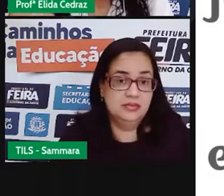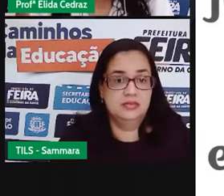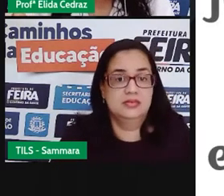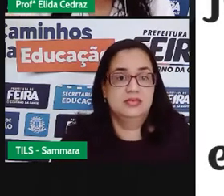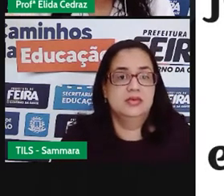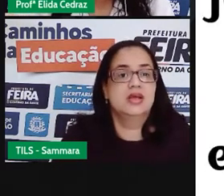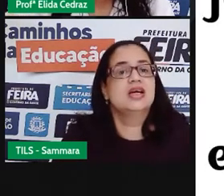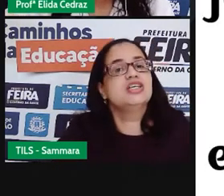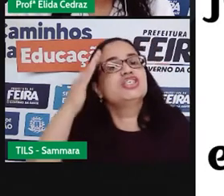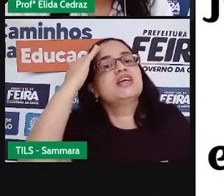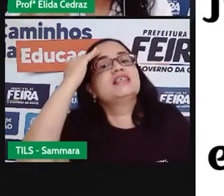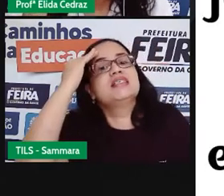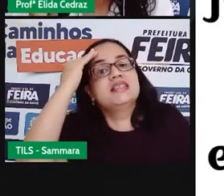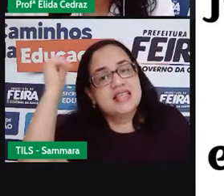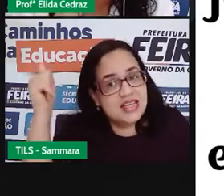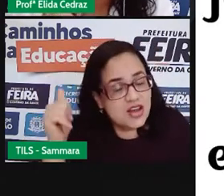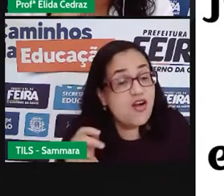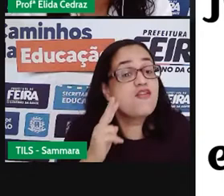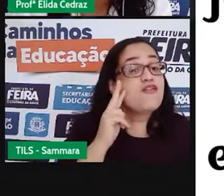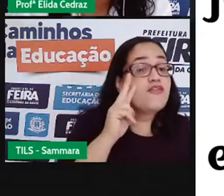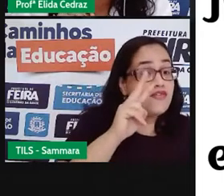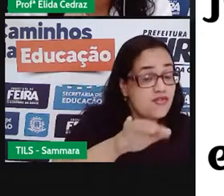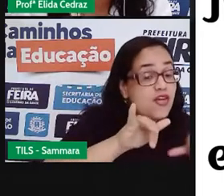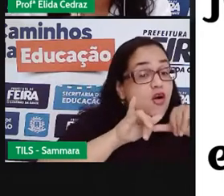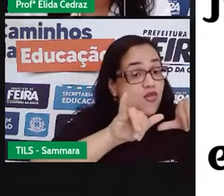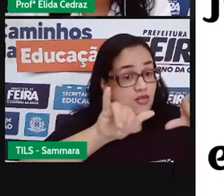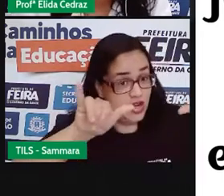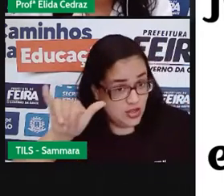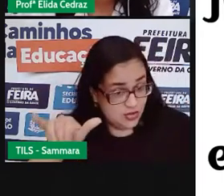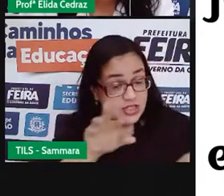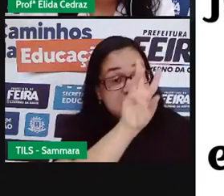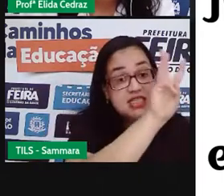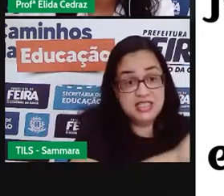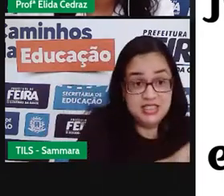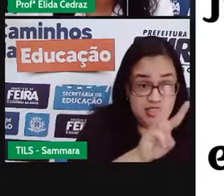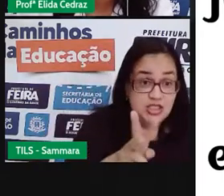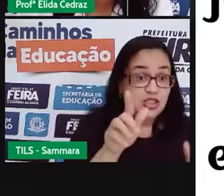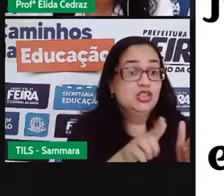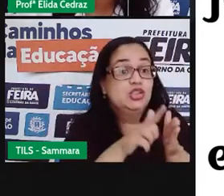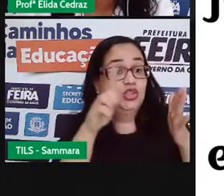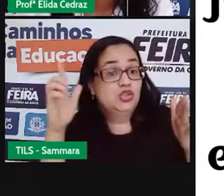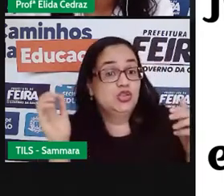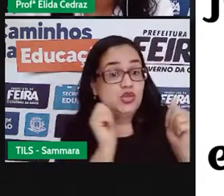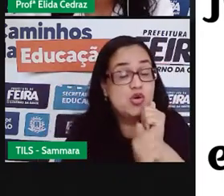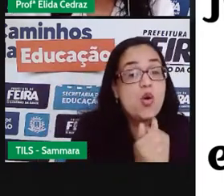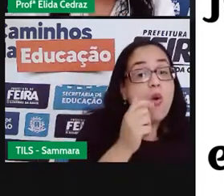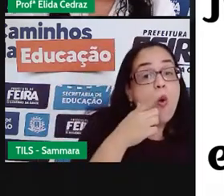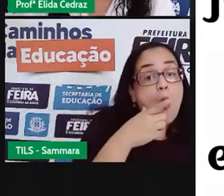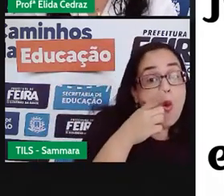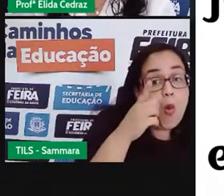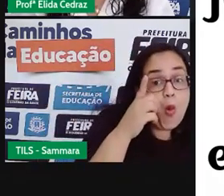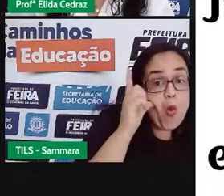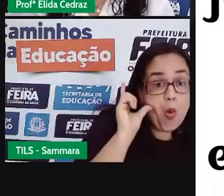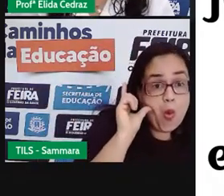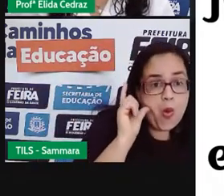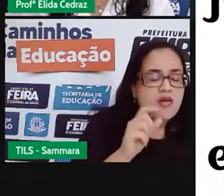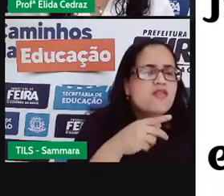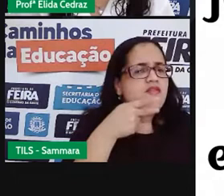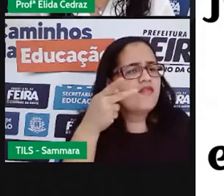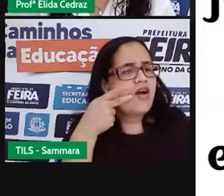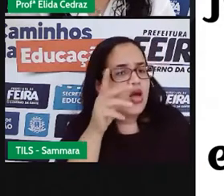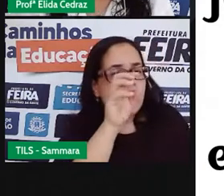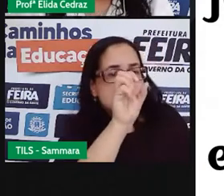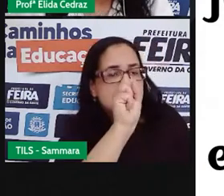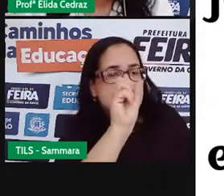Já sei, eu vi um anúncio no site do Jornal de Esportes ontem, disse Samuel, o